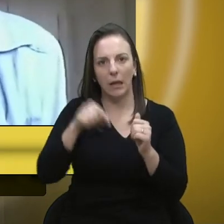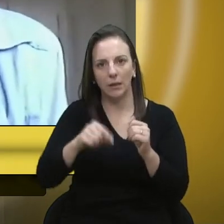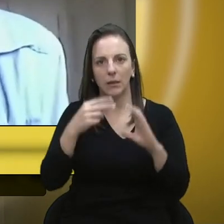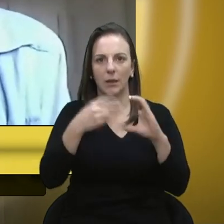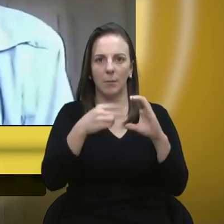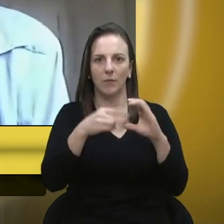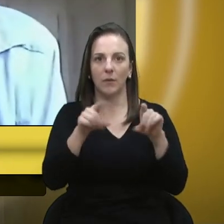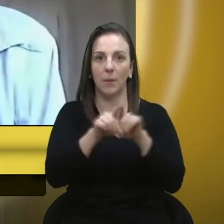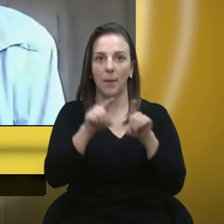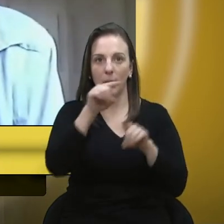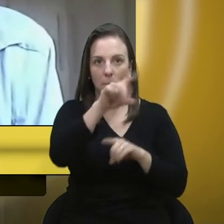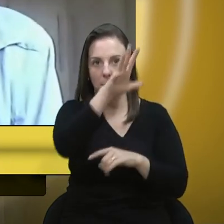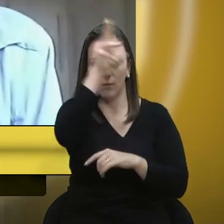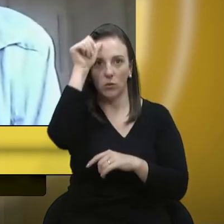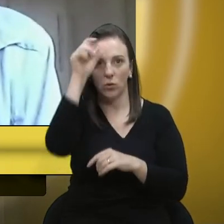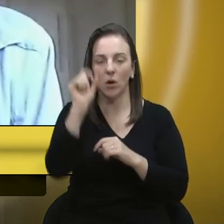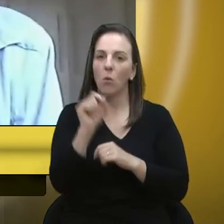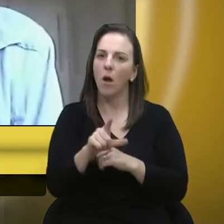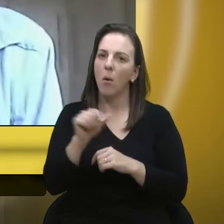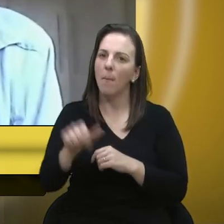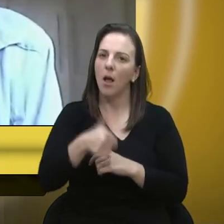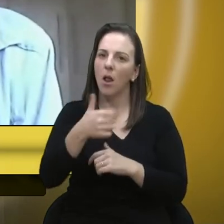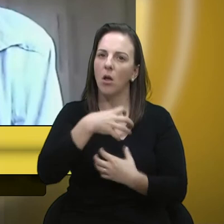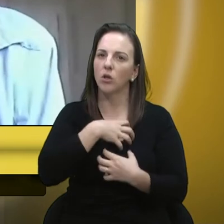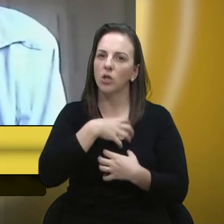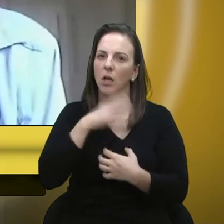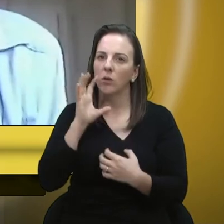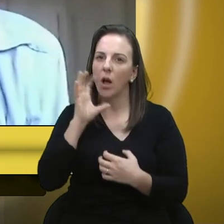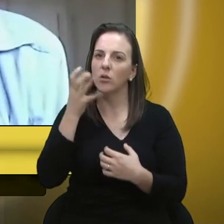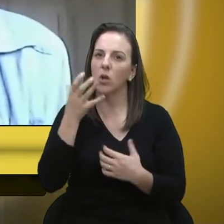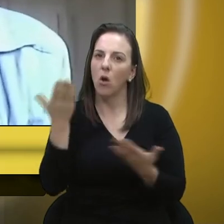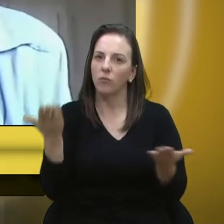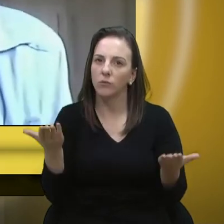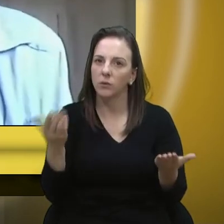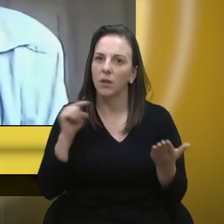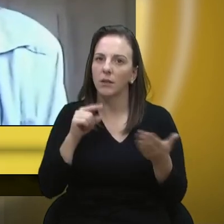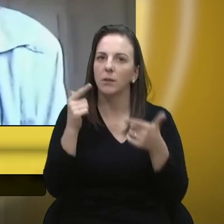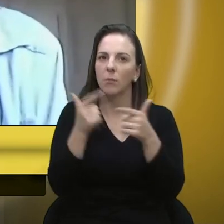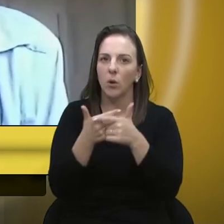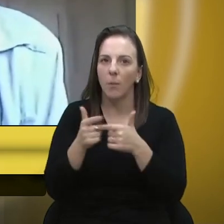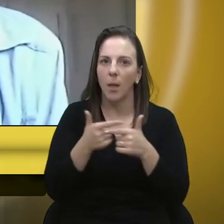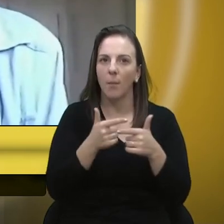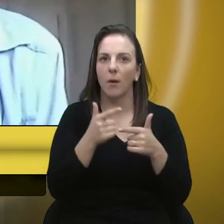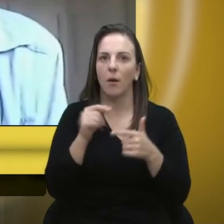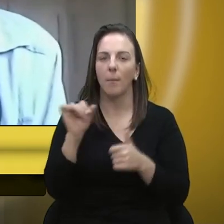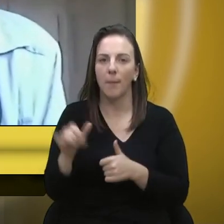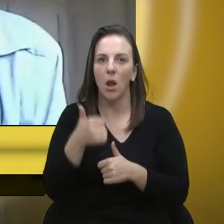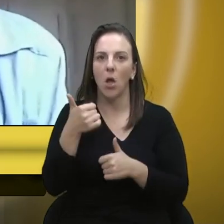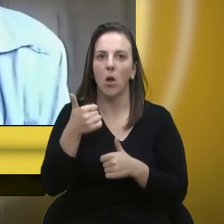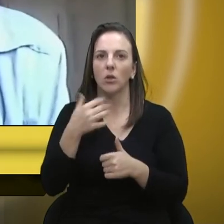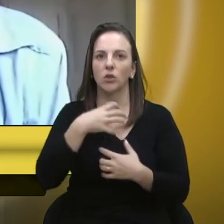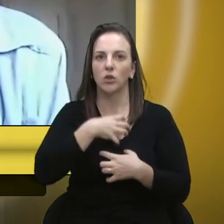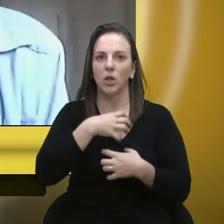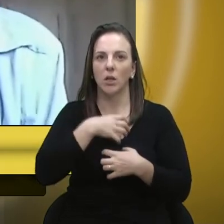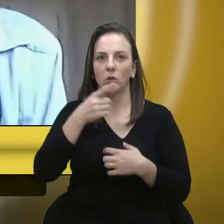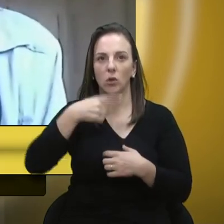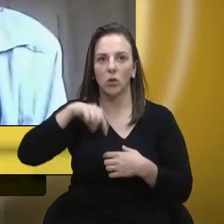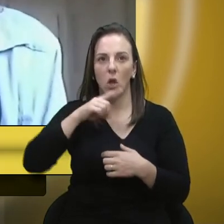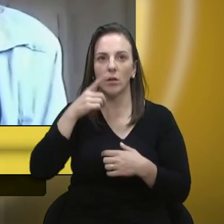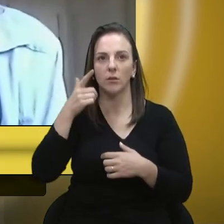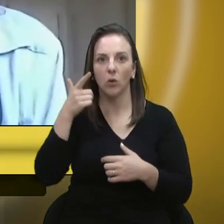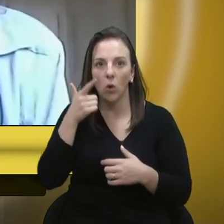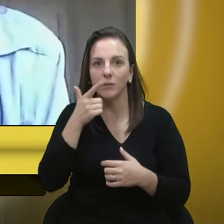a melhor maneira de nós enfrentarmos essa situação, qual é a melhor maneira de nós ofertarmos cada vez mais um serviço de